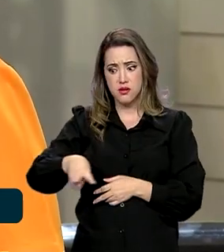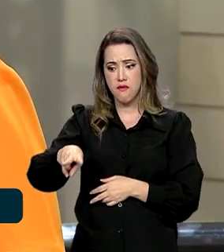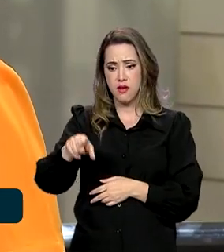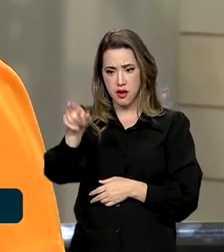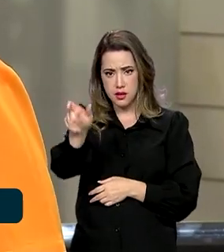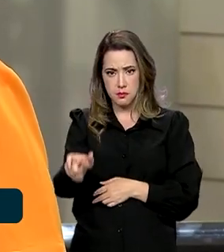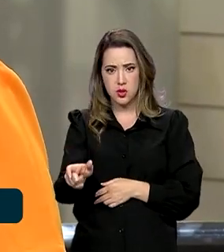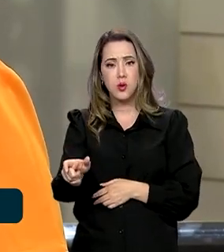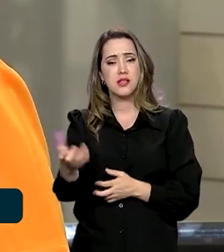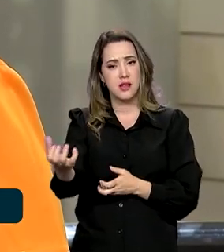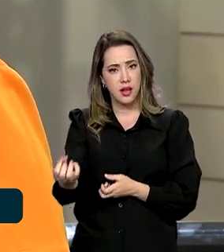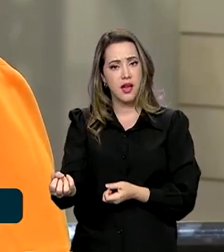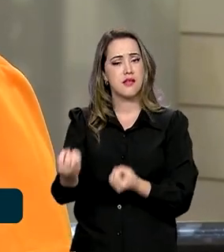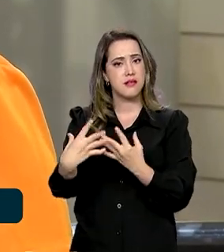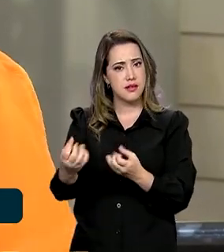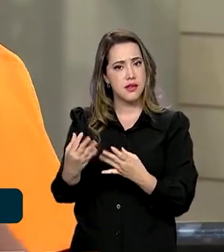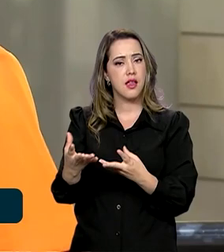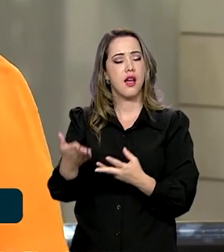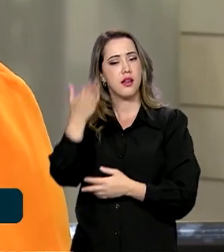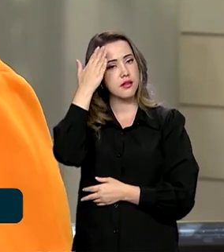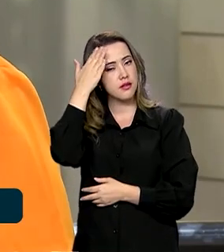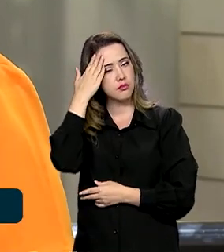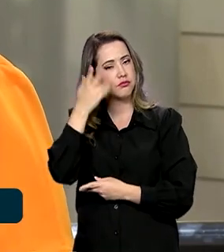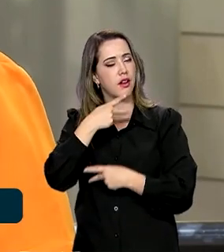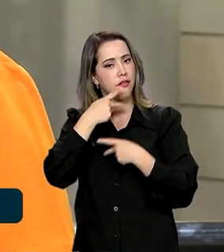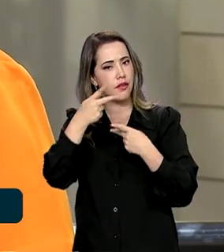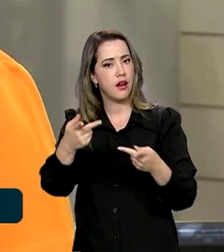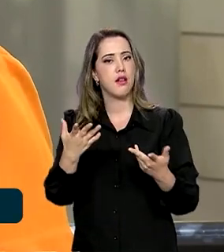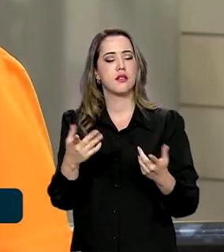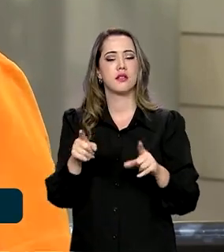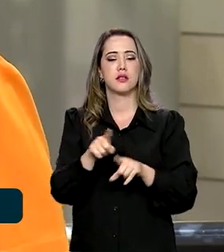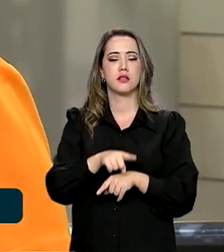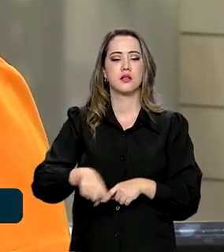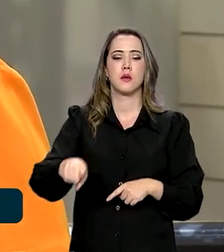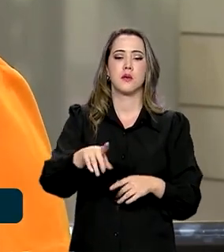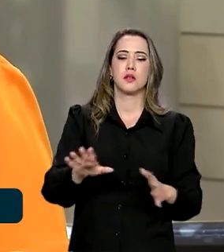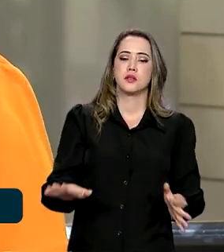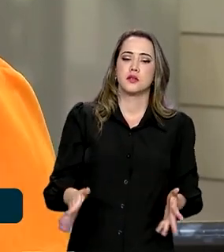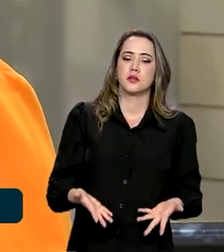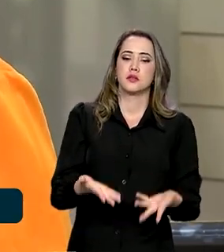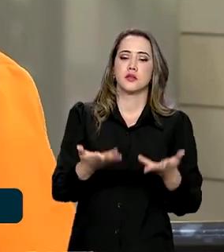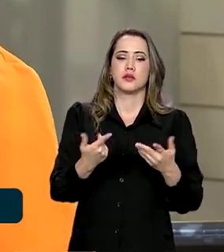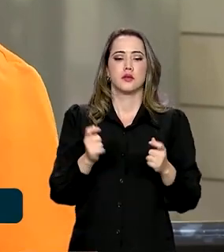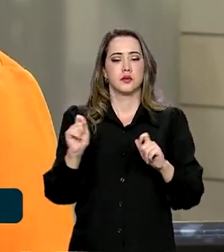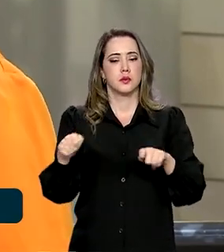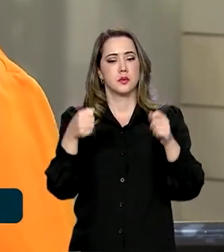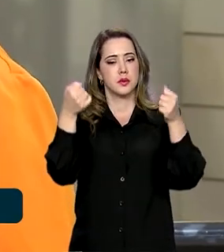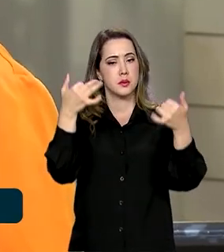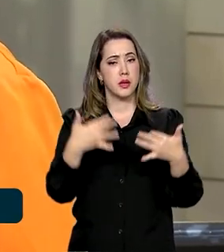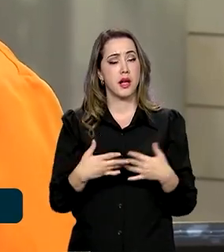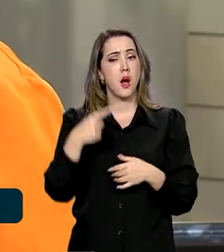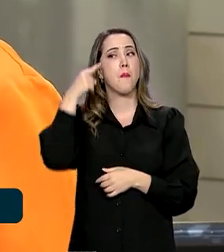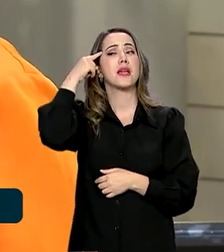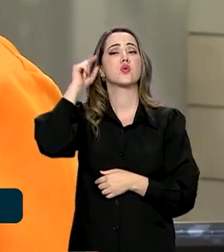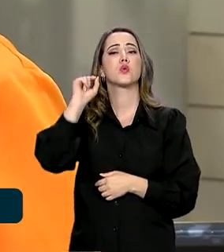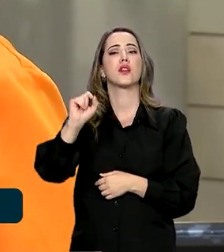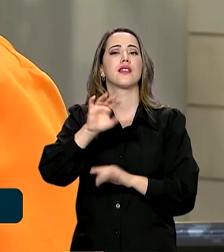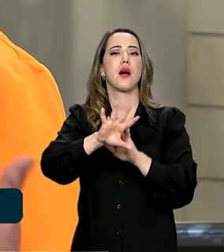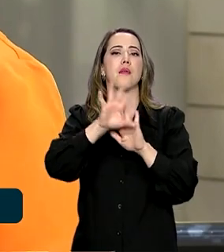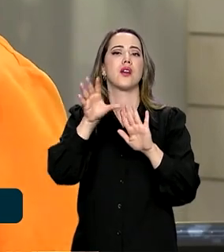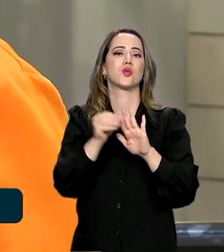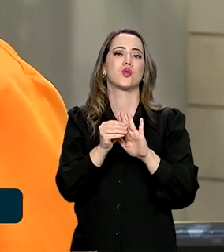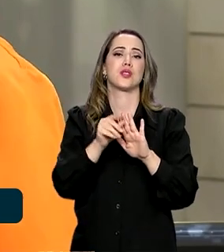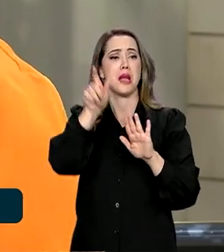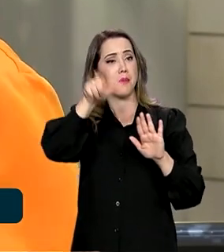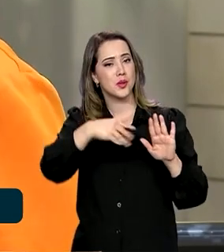que vêm de maneira desprendida, imobilizada para poder dizer o que pensam da Amazônia. São